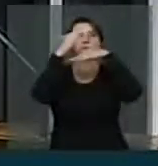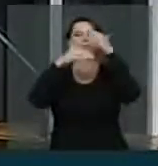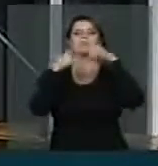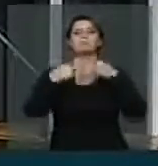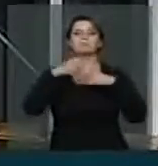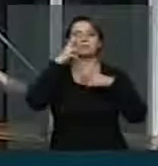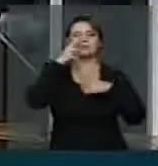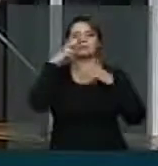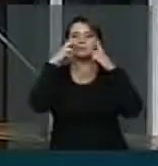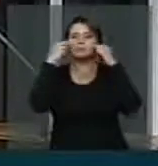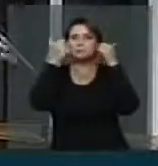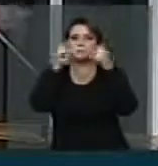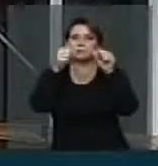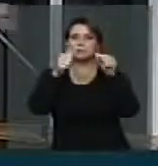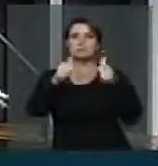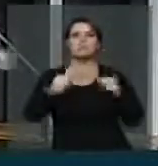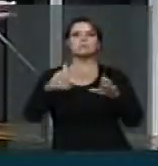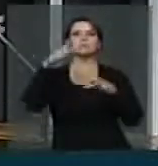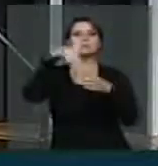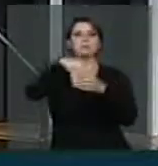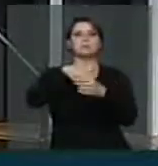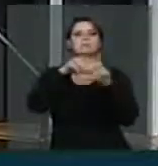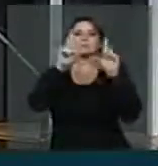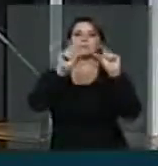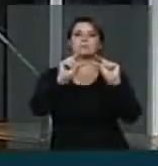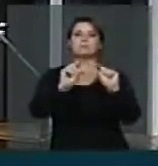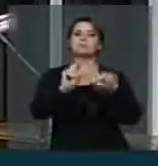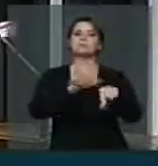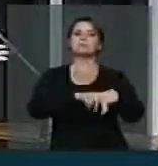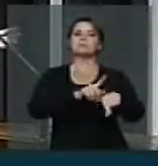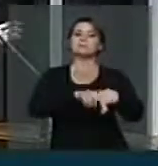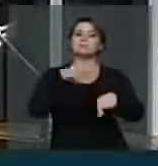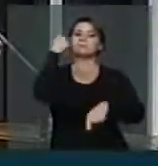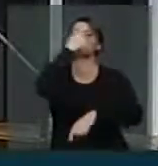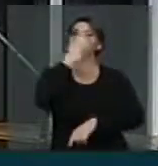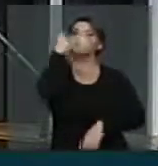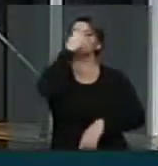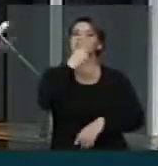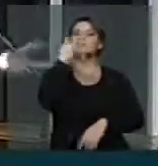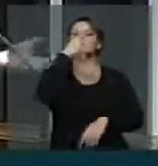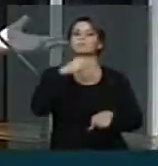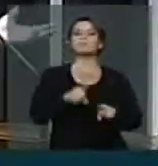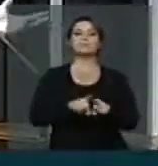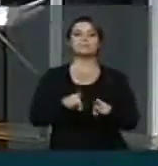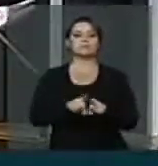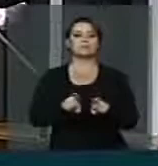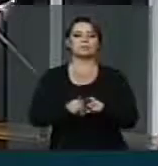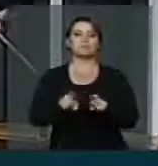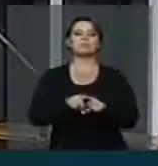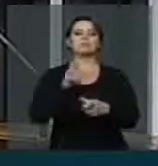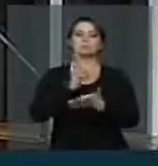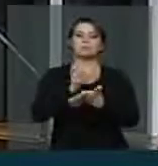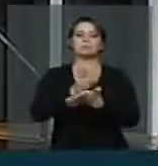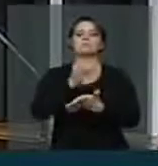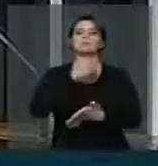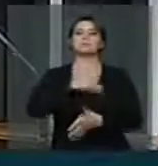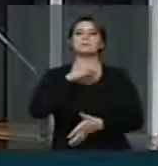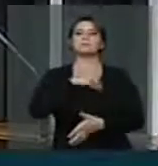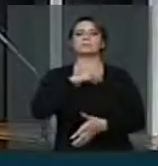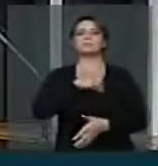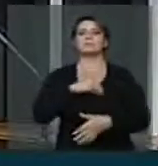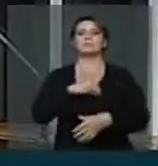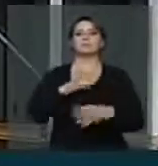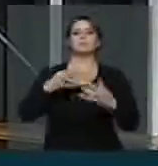votar aqui a redução da jornada de trabalho sem redução de trabalho. Se a produtividade se eleva, se a